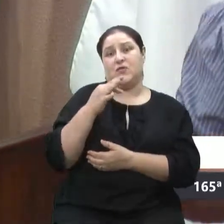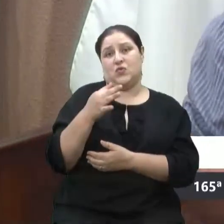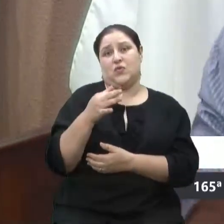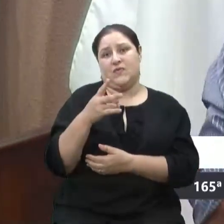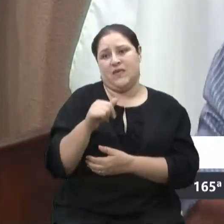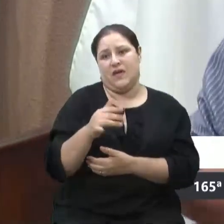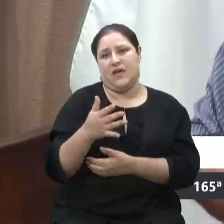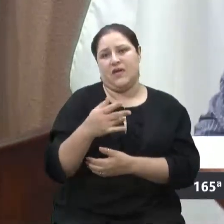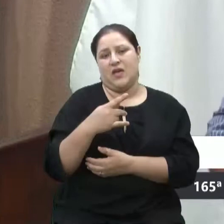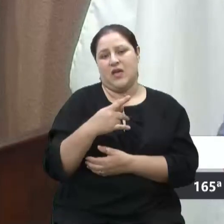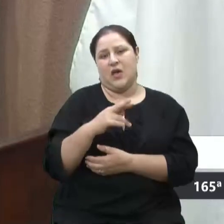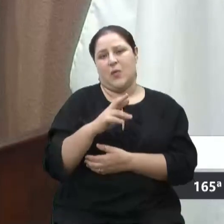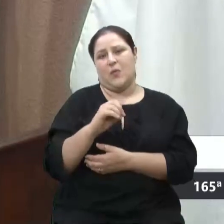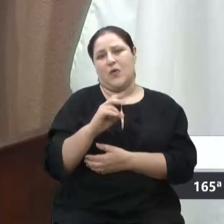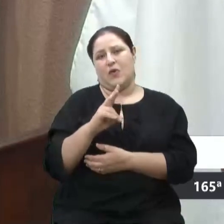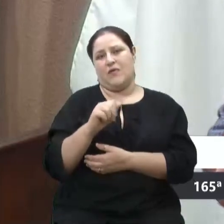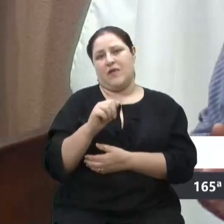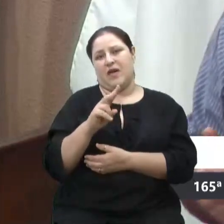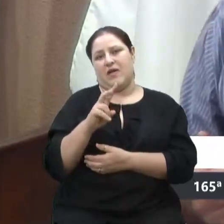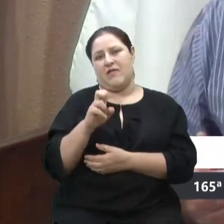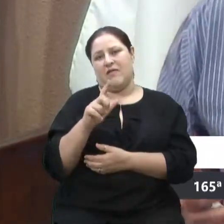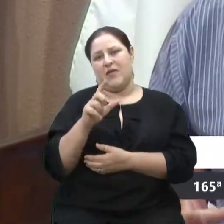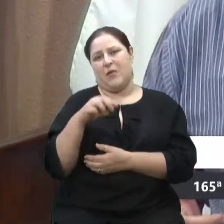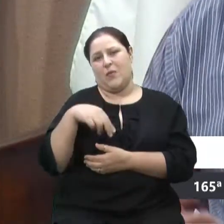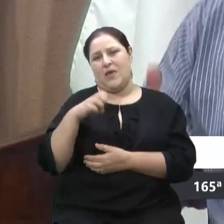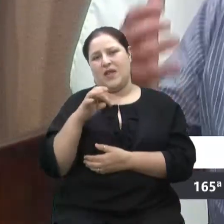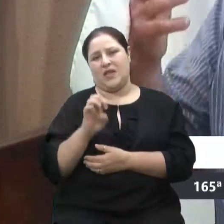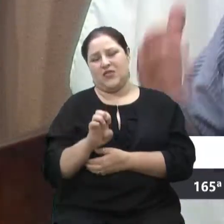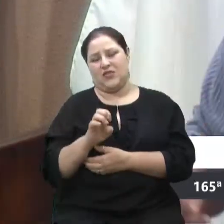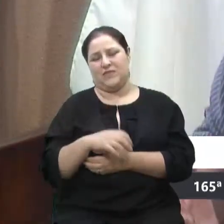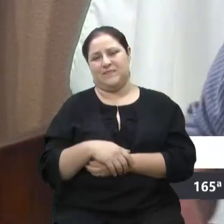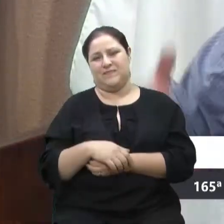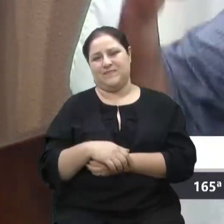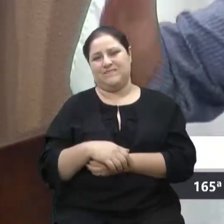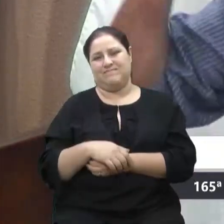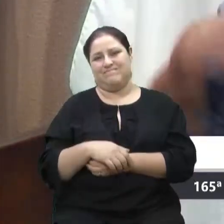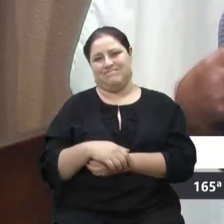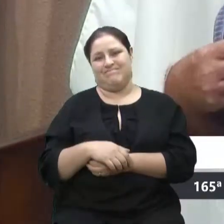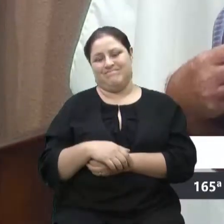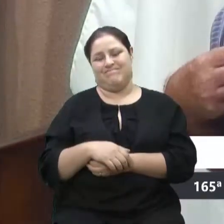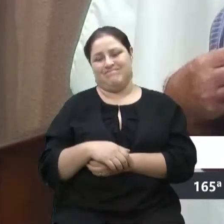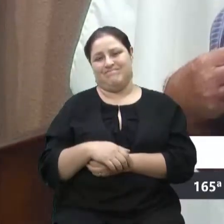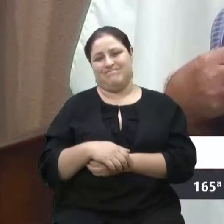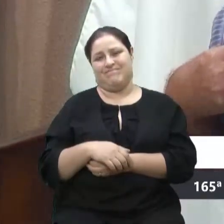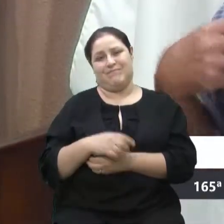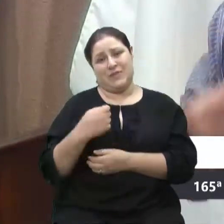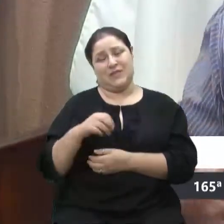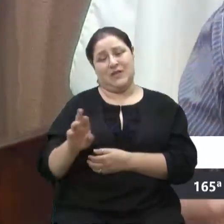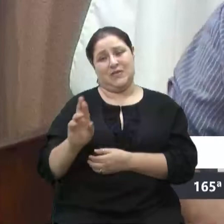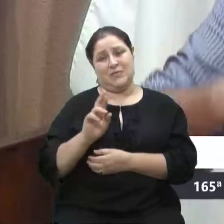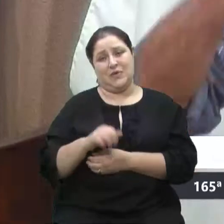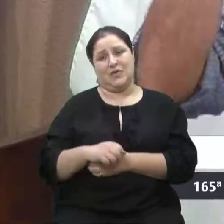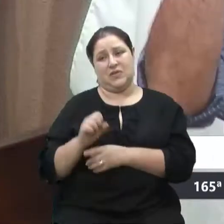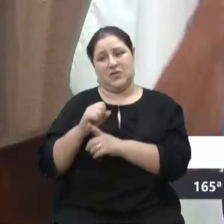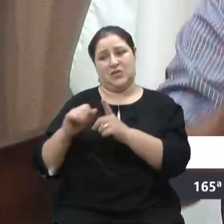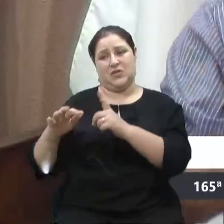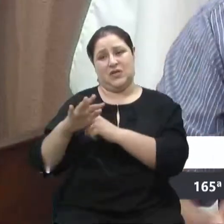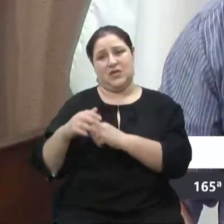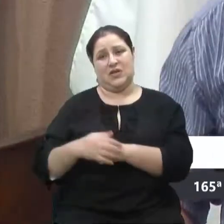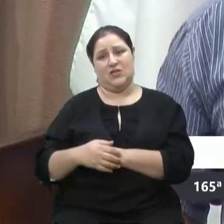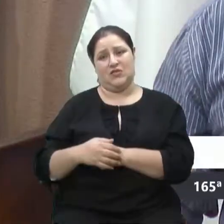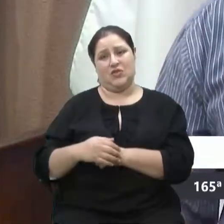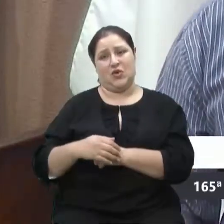Então, me perdoem passar 30 segundos, mas nós precisamos ter respostas. A sociedade cobra de nós. Nós somos eleitos para dar